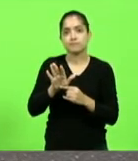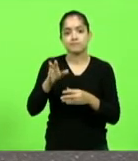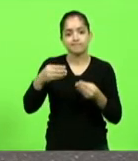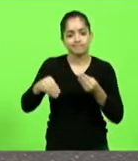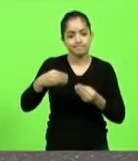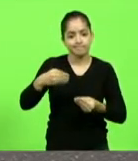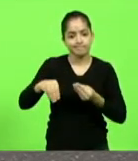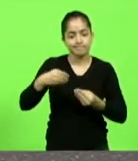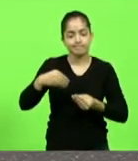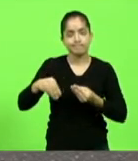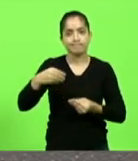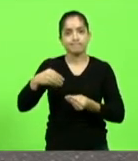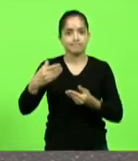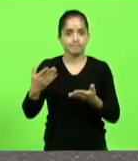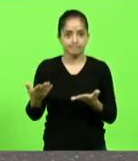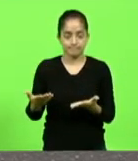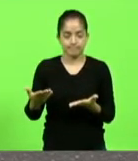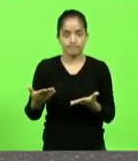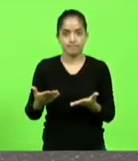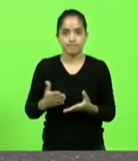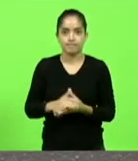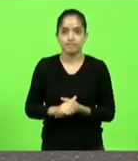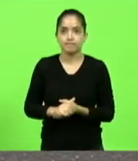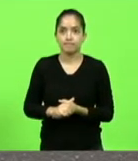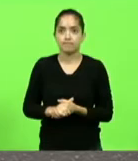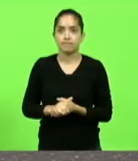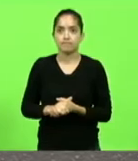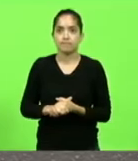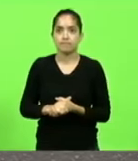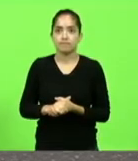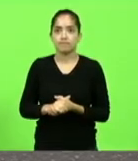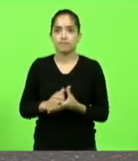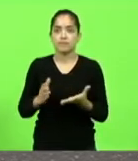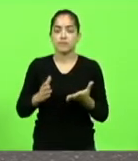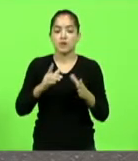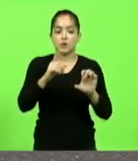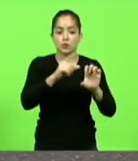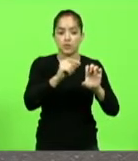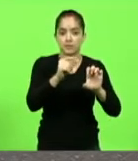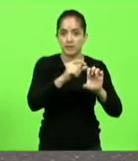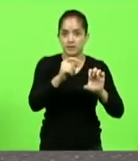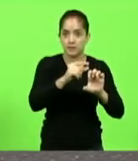flexibilizarmos as coisas deixar que o empreendedor